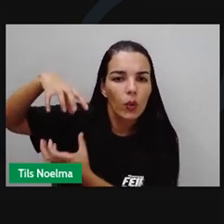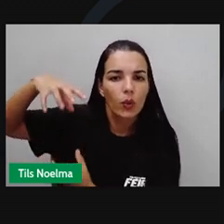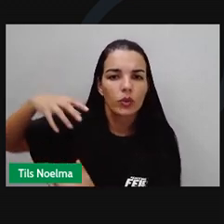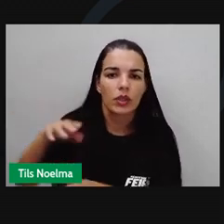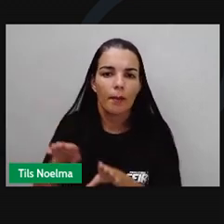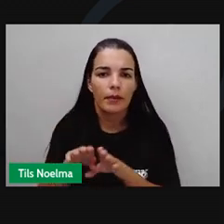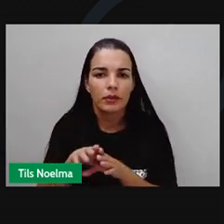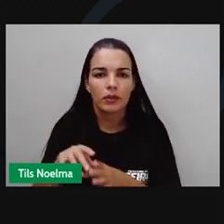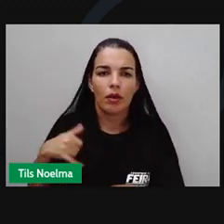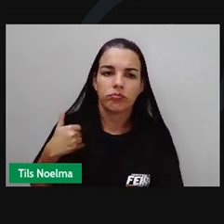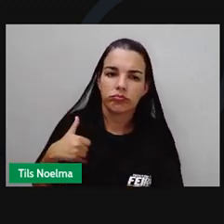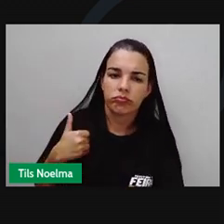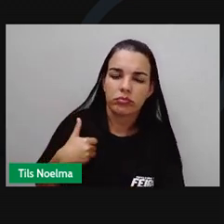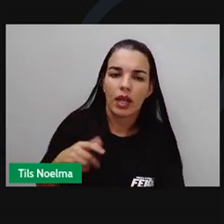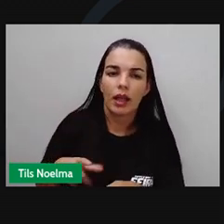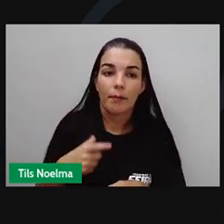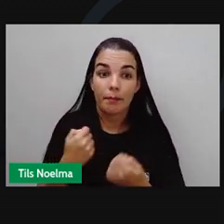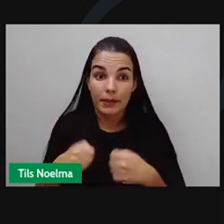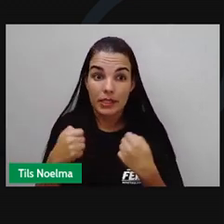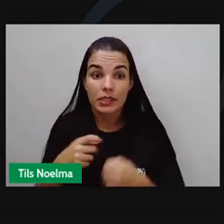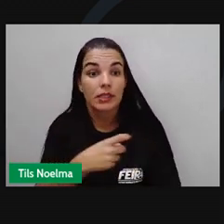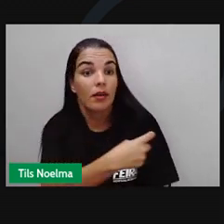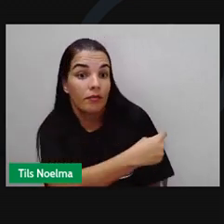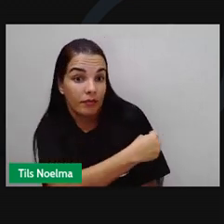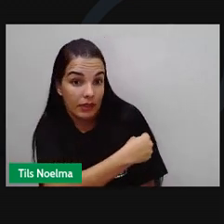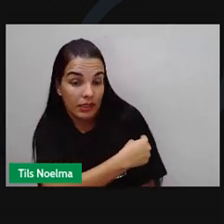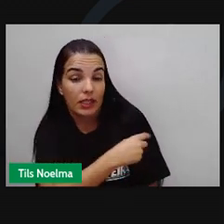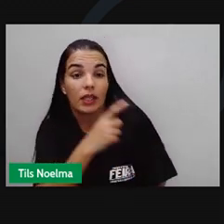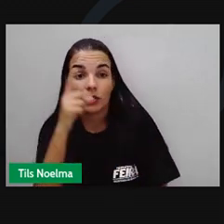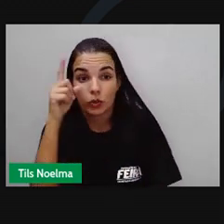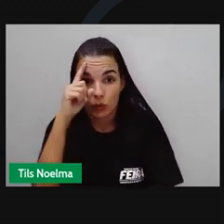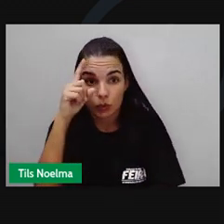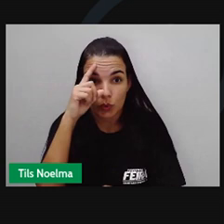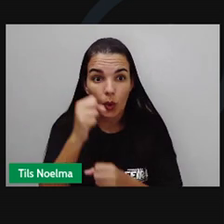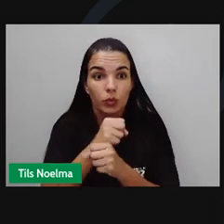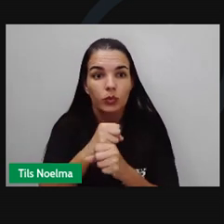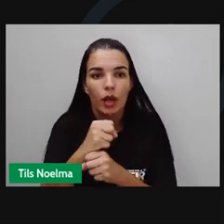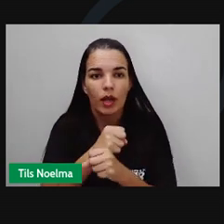vacina todos os anos. Isso é tudo sobre os vírus. Legal, né?